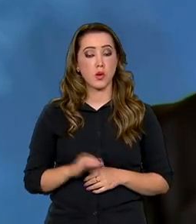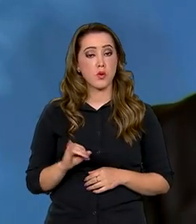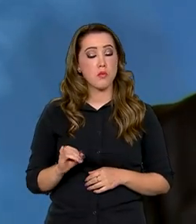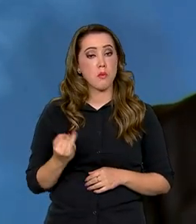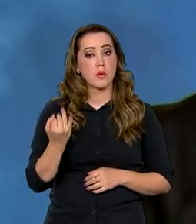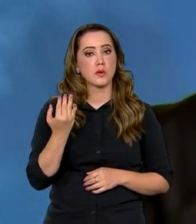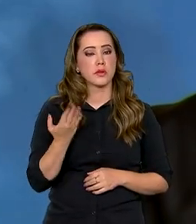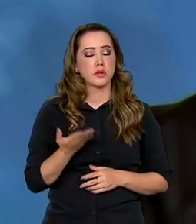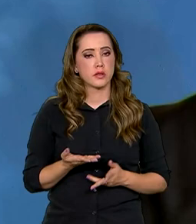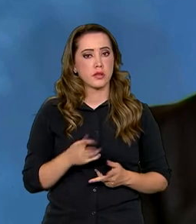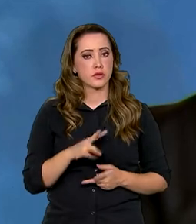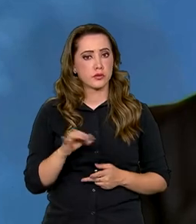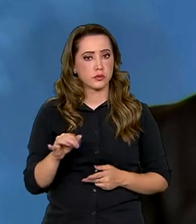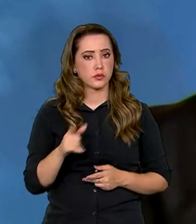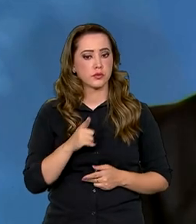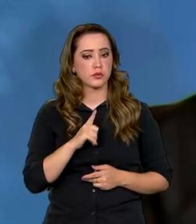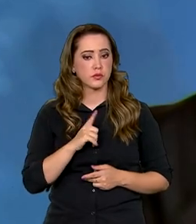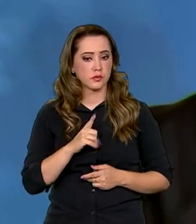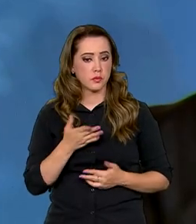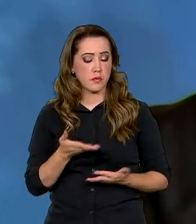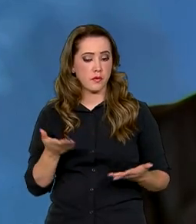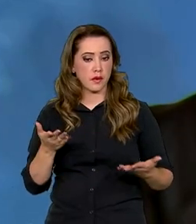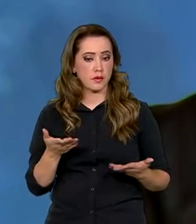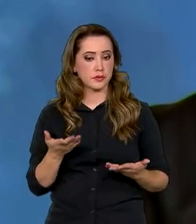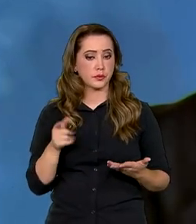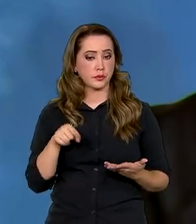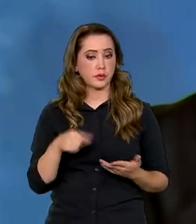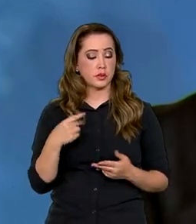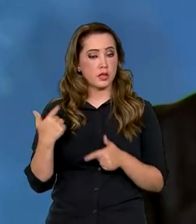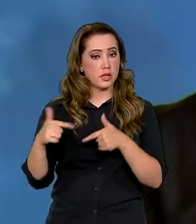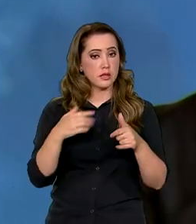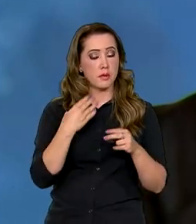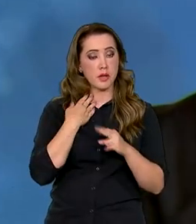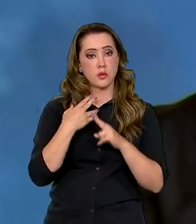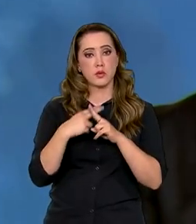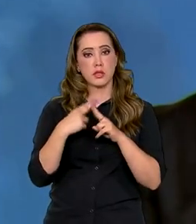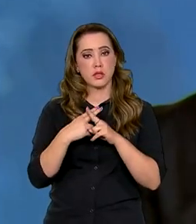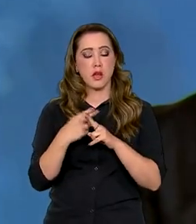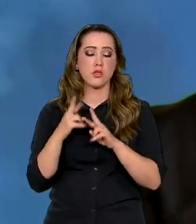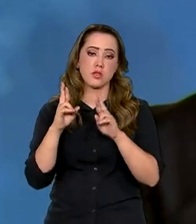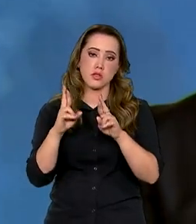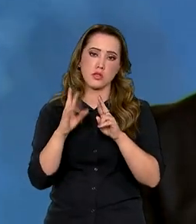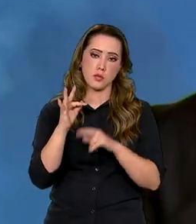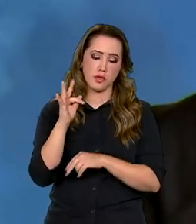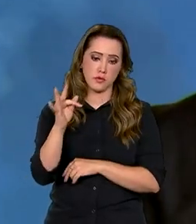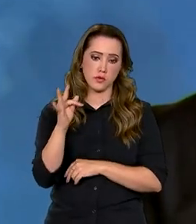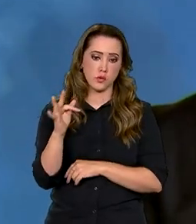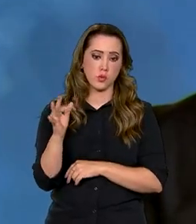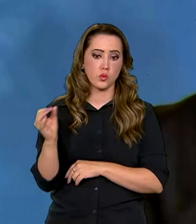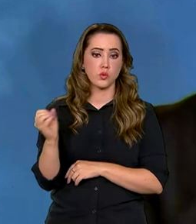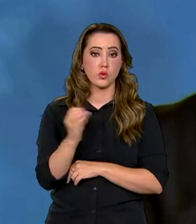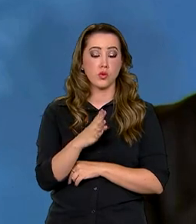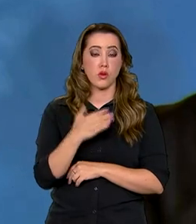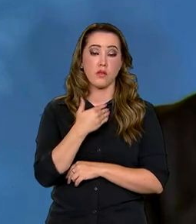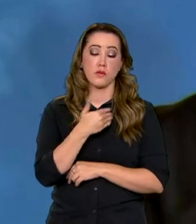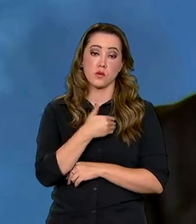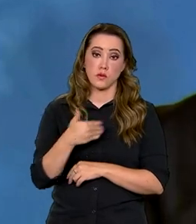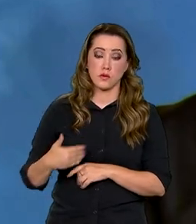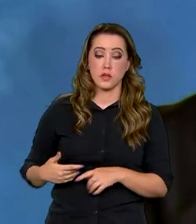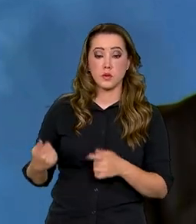oportunidade que vem a partir desta ação da Caixa, que esperamos que venham de outras áreas do governo,